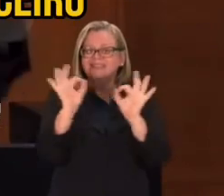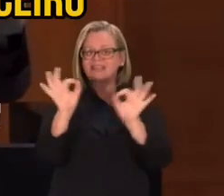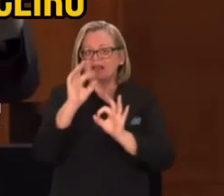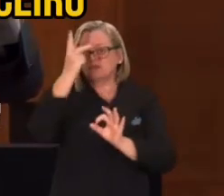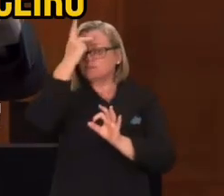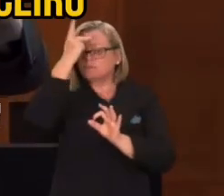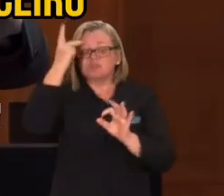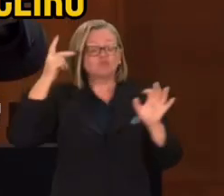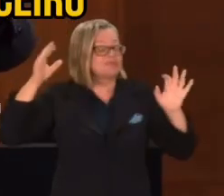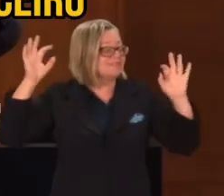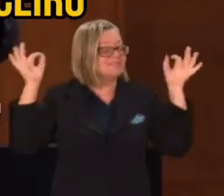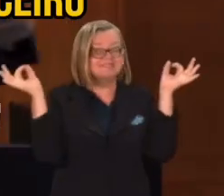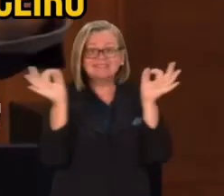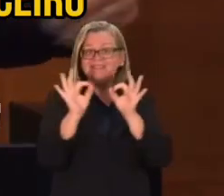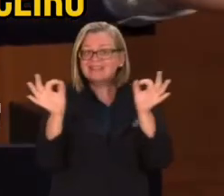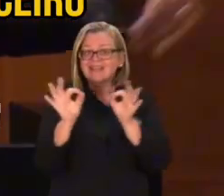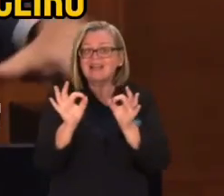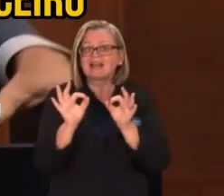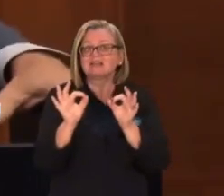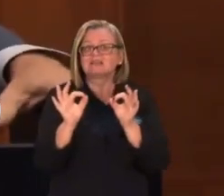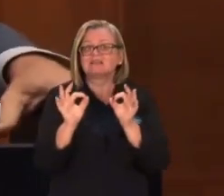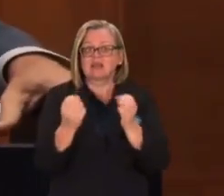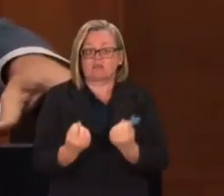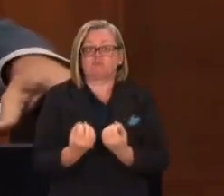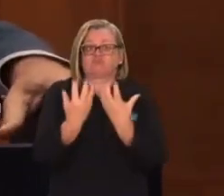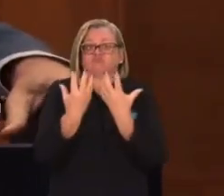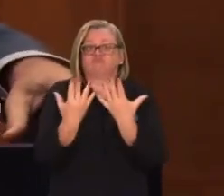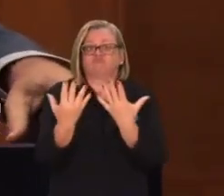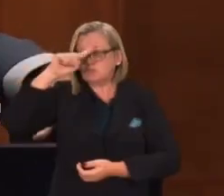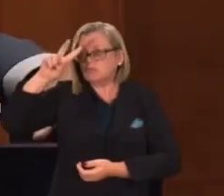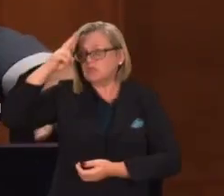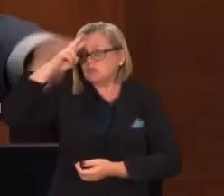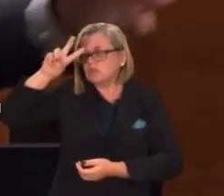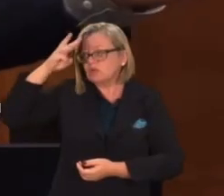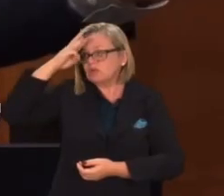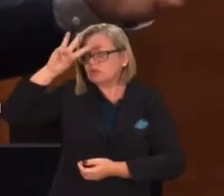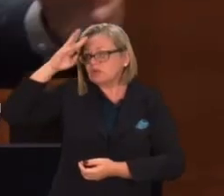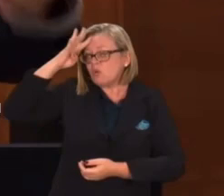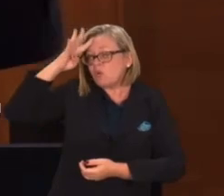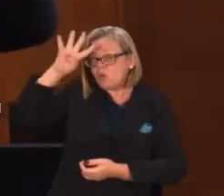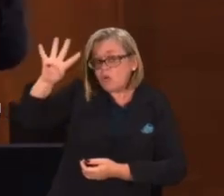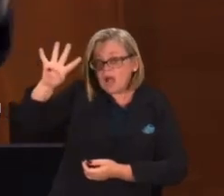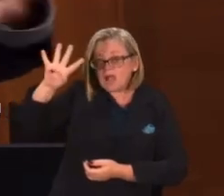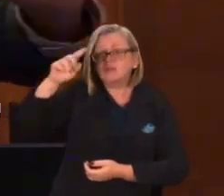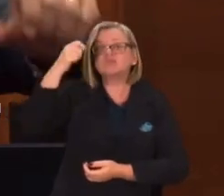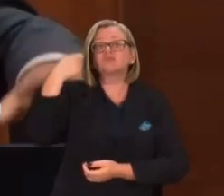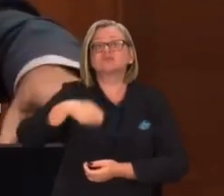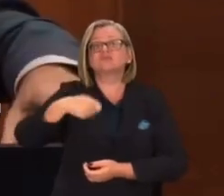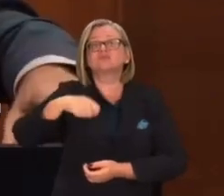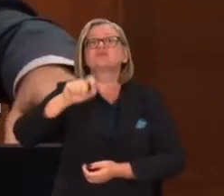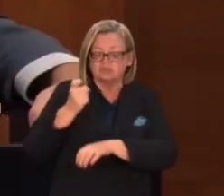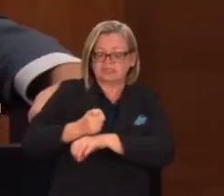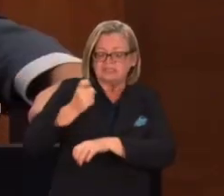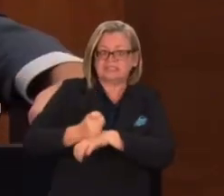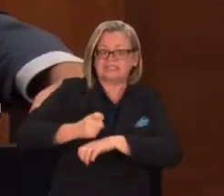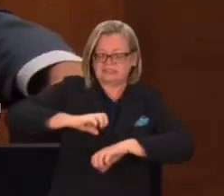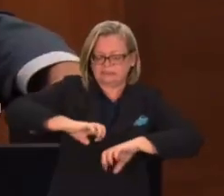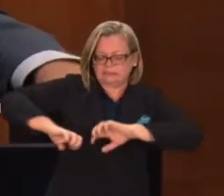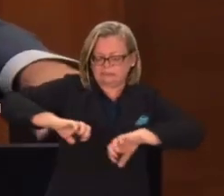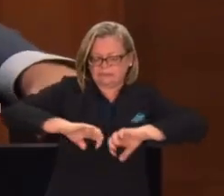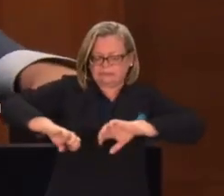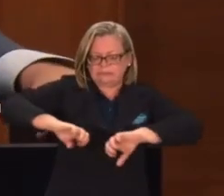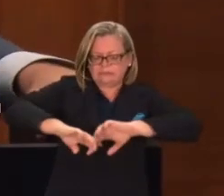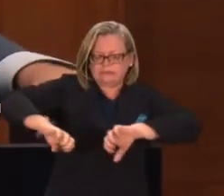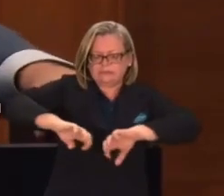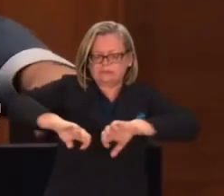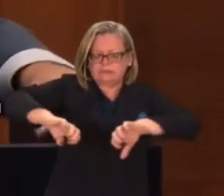E aqui começou a sair uma frente fazer acero. Daqui para lá. As máquinas não andam dentro da área. Está seco,